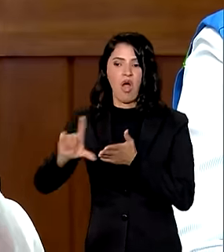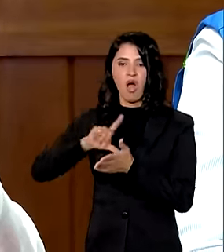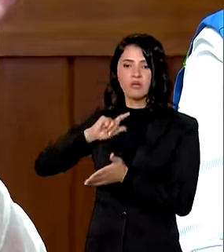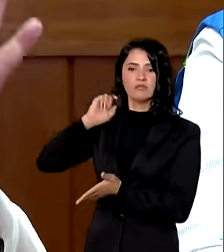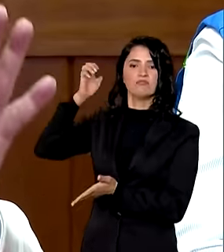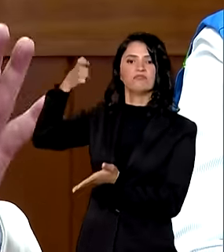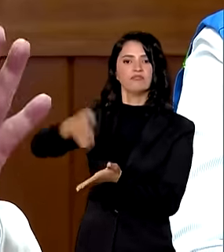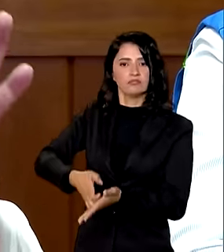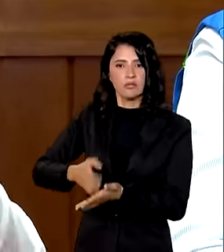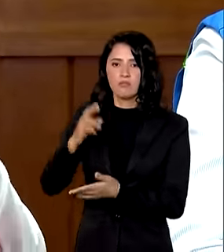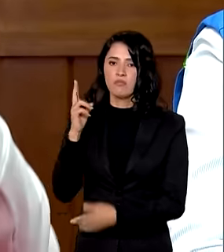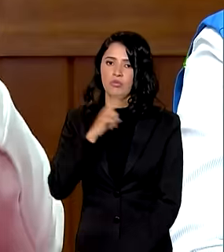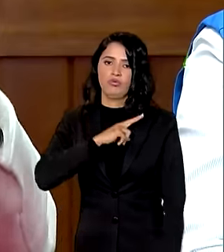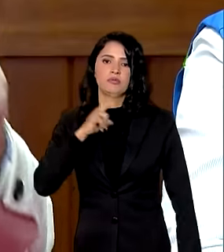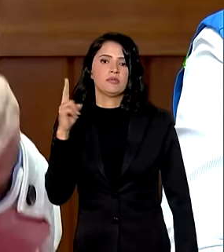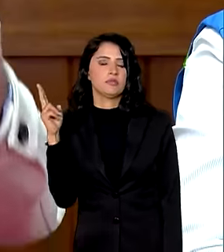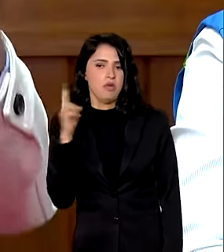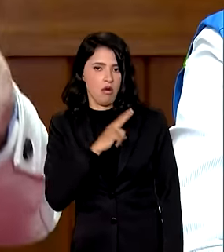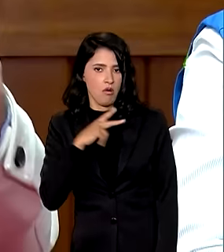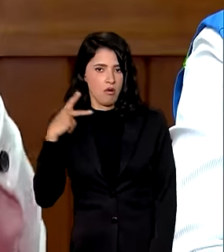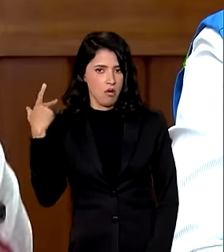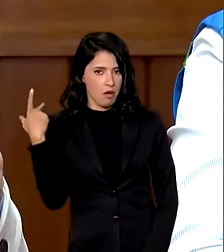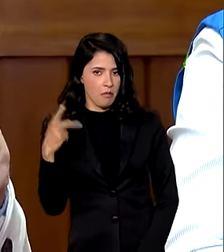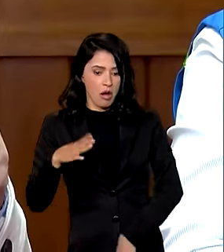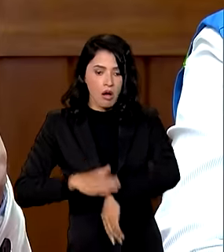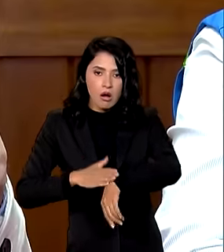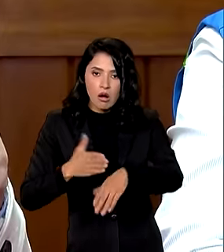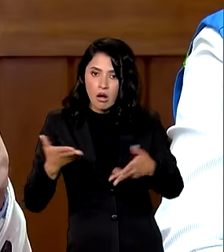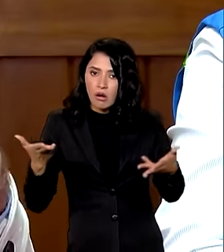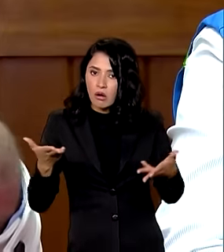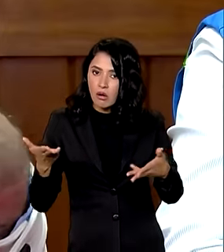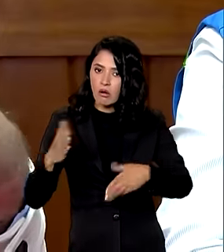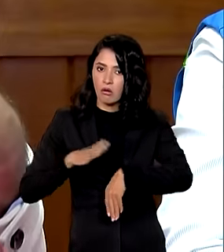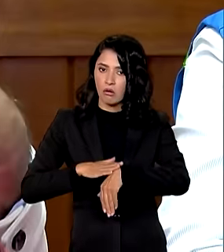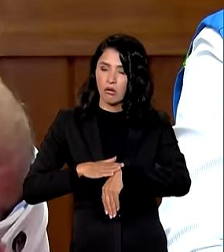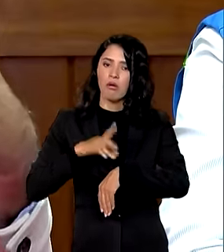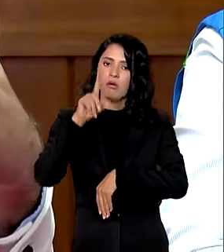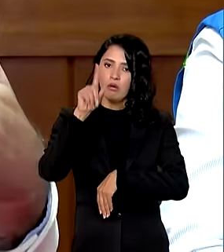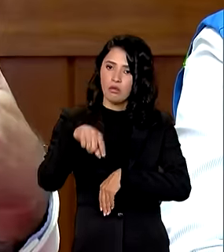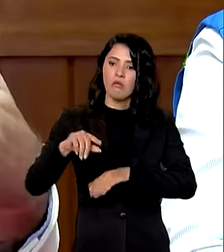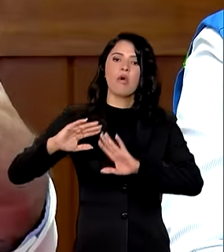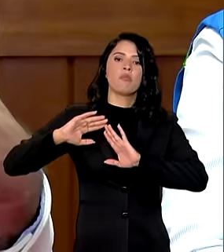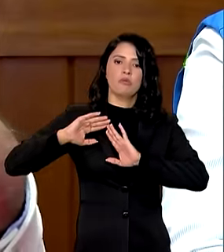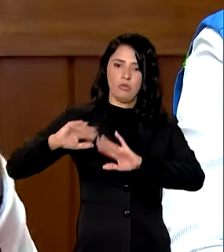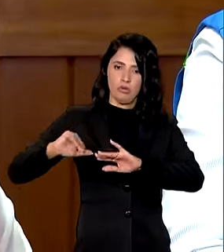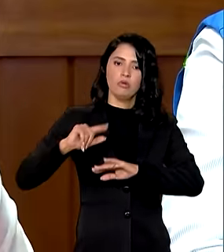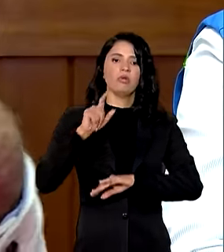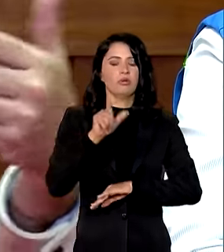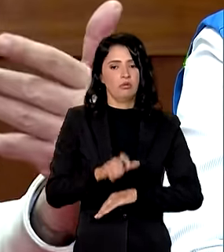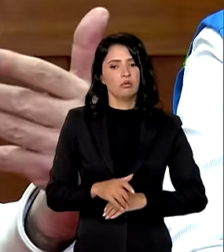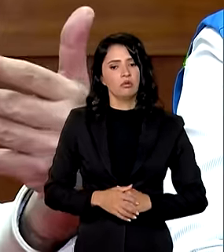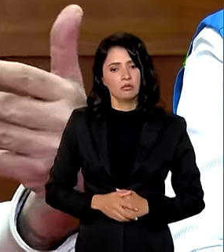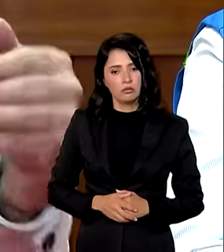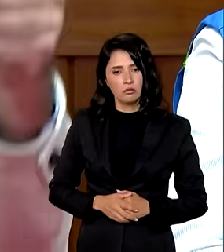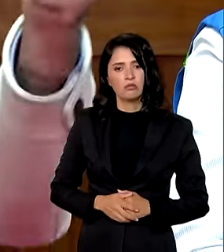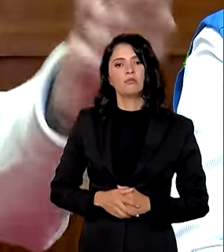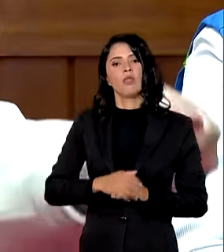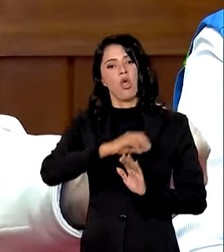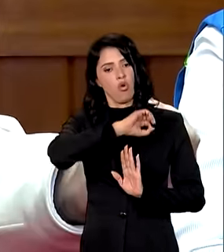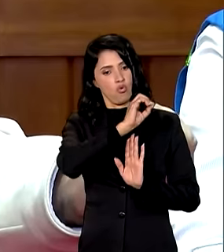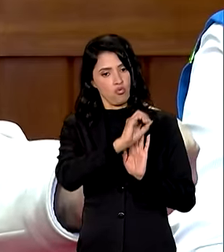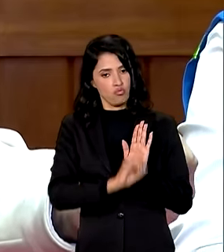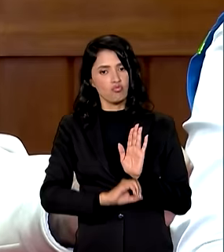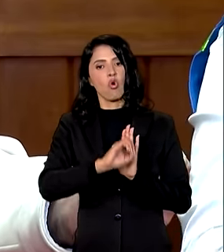auxílio emergencial para o momento isso foi uma solicitação faz um ofício